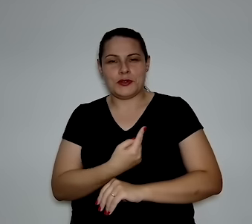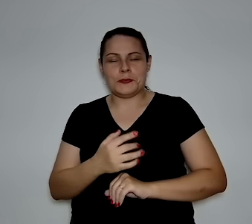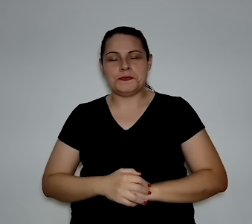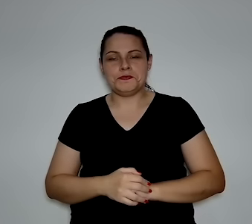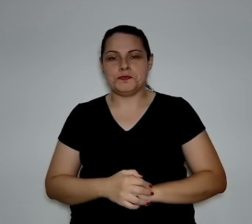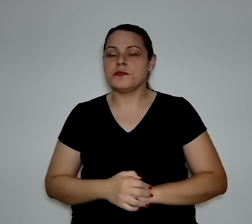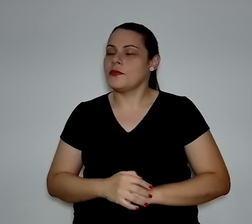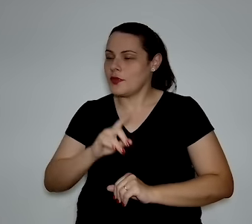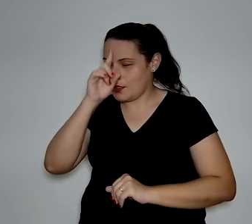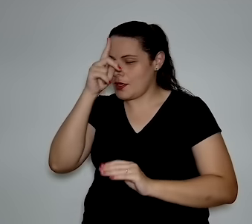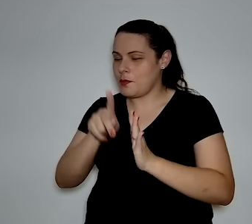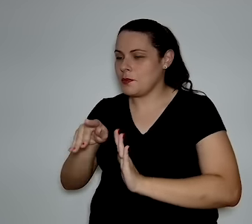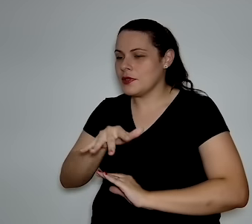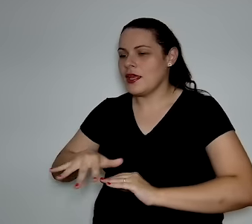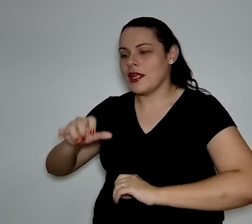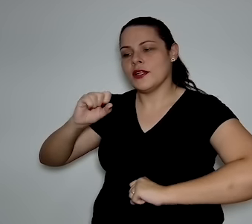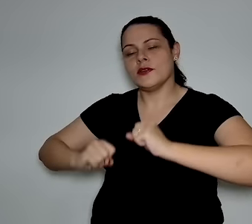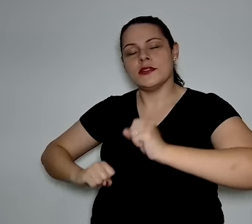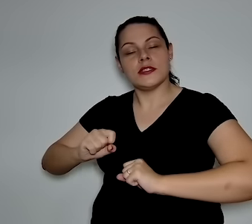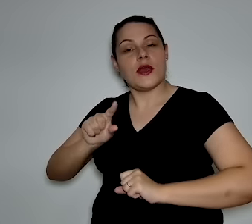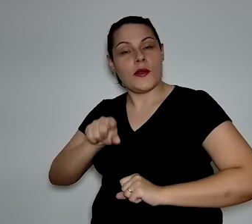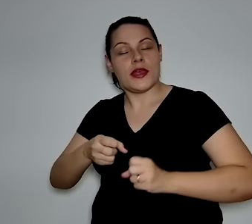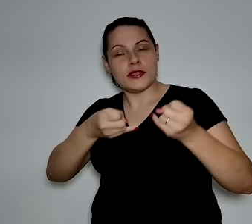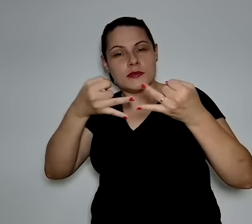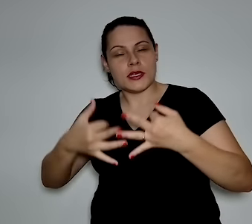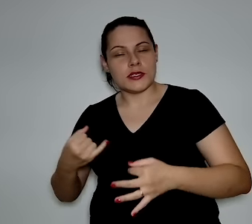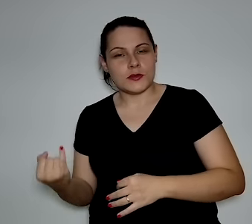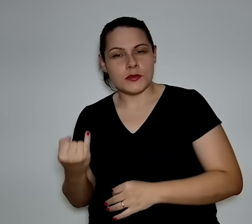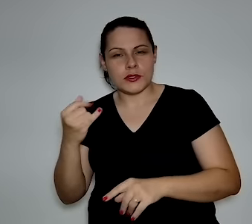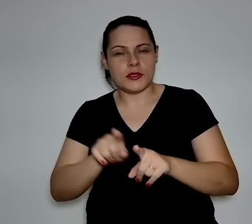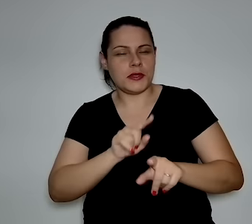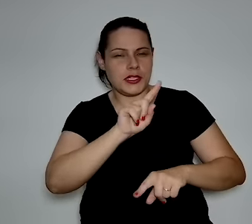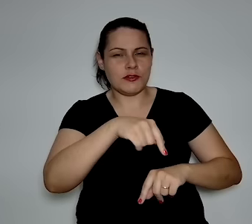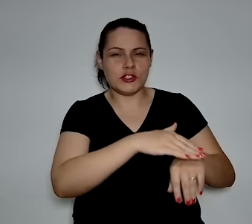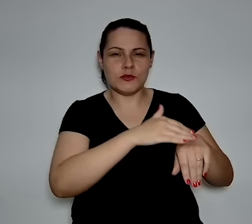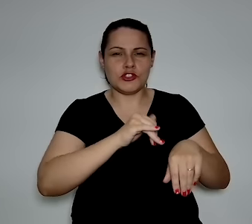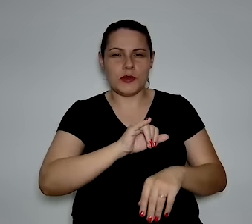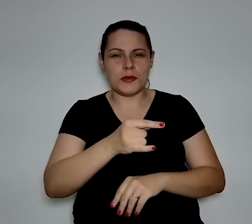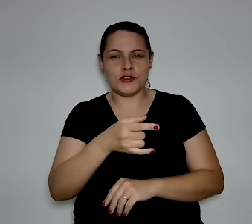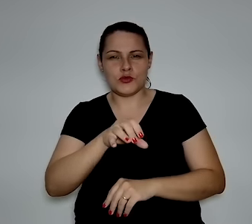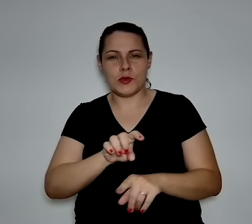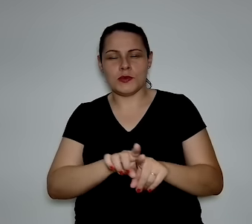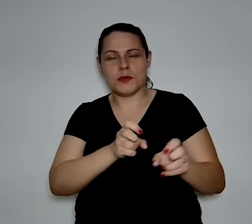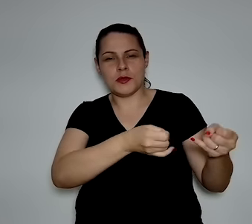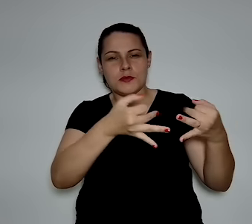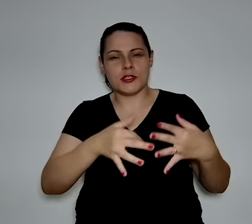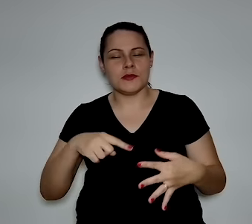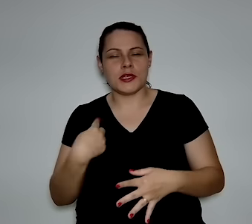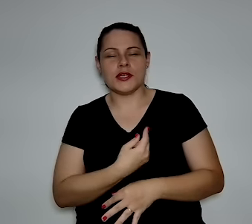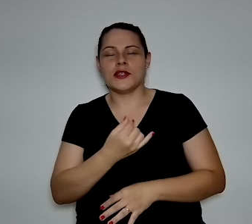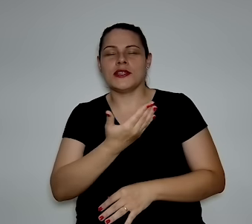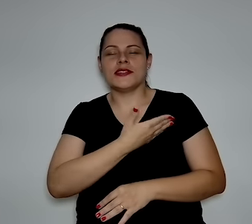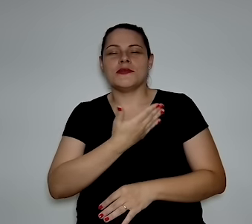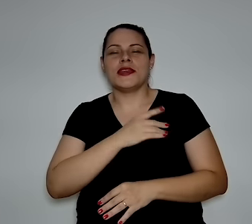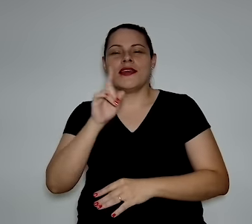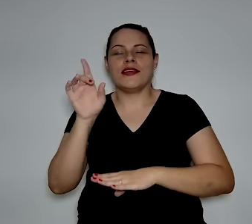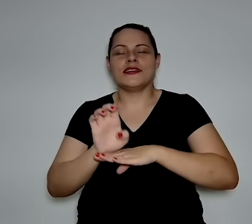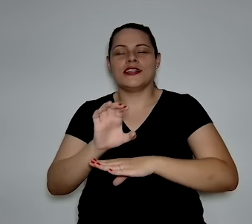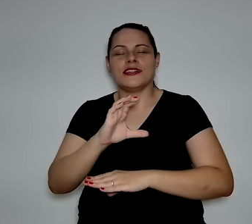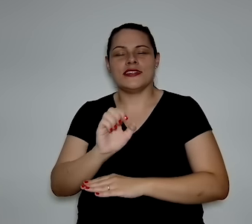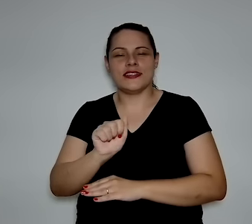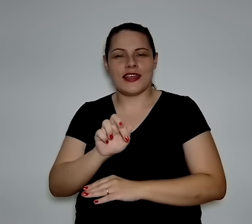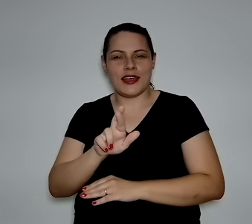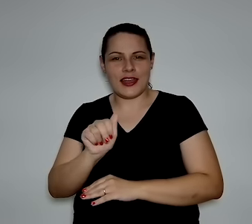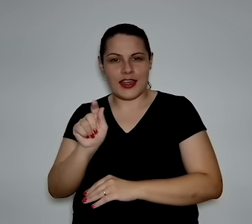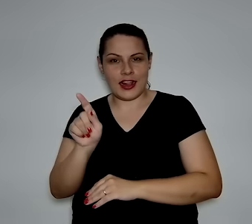trazer essa questão industrial justamente porque... E aí, depois eu já vou passar para o João ali contar um pouco o está acontecendo no Ceará.